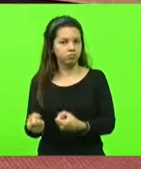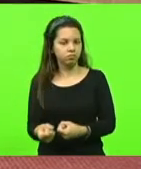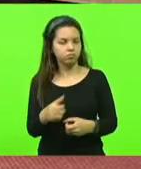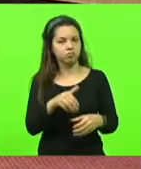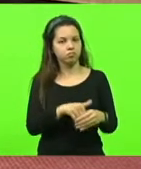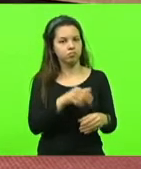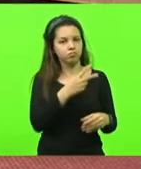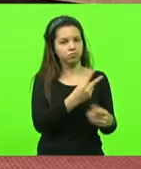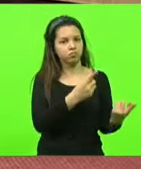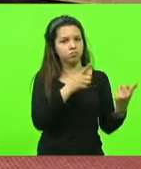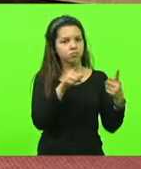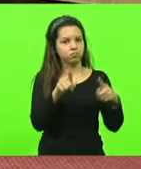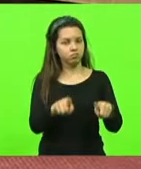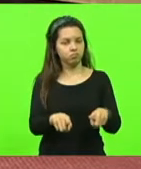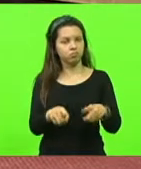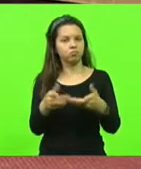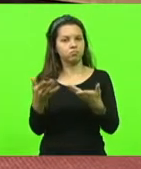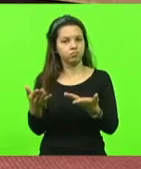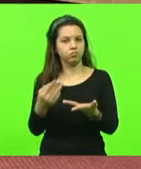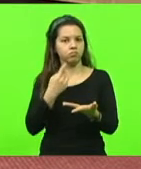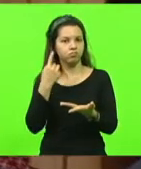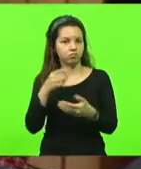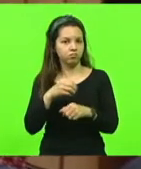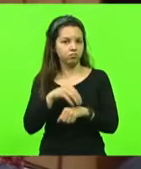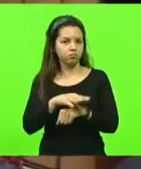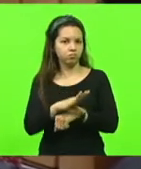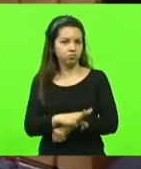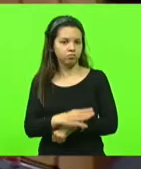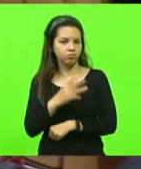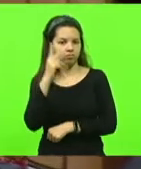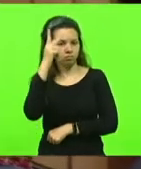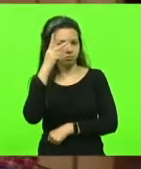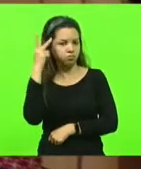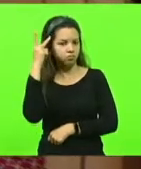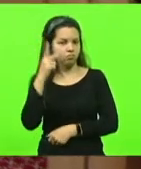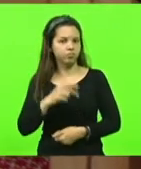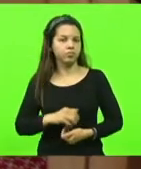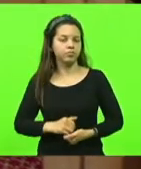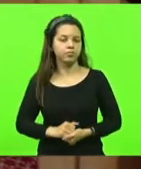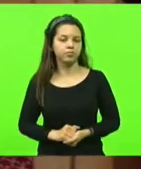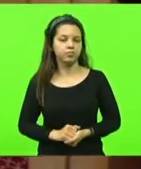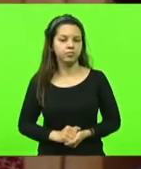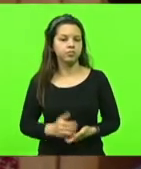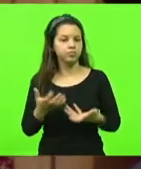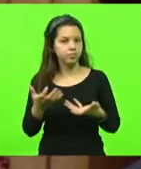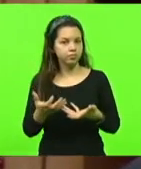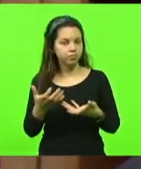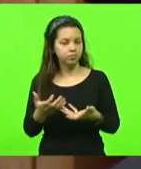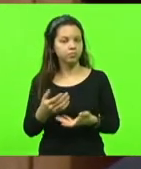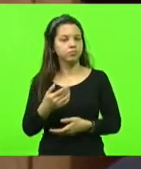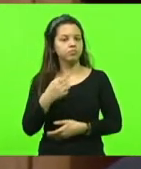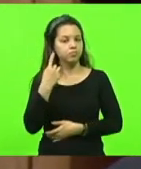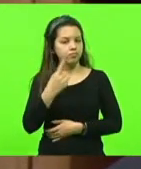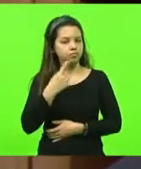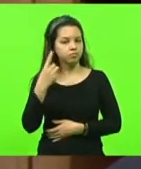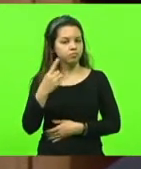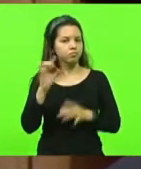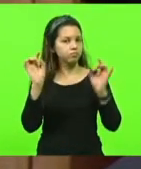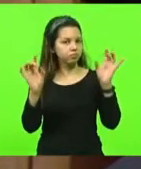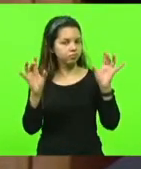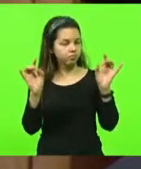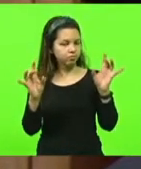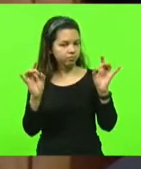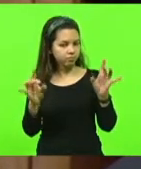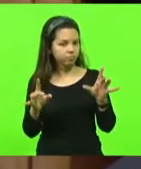palavra, para encaminhamento, deputada Paulinha. Eu quero... A deputada Luciane Carminati foi tão brilhante que eu não preciso me